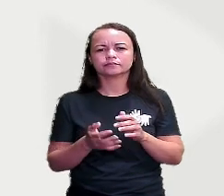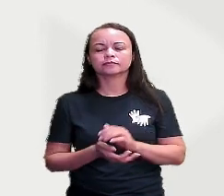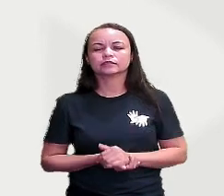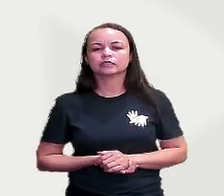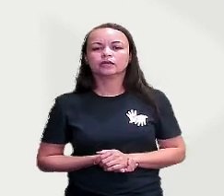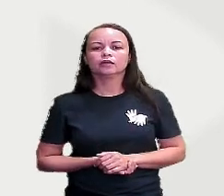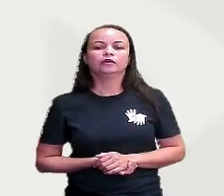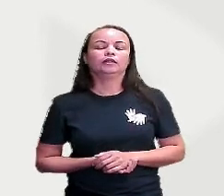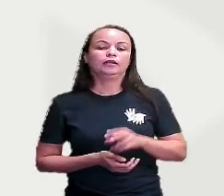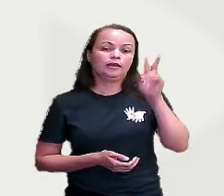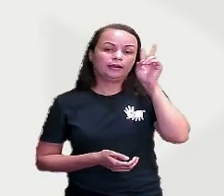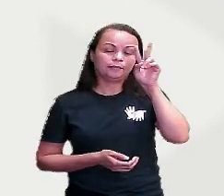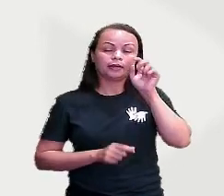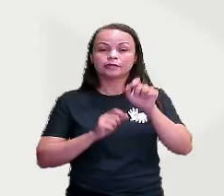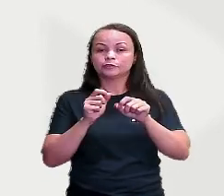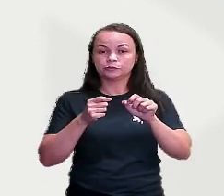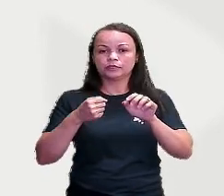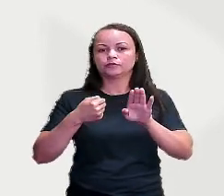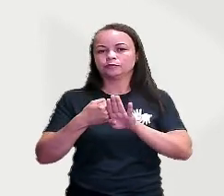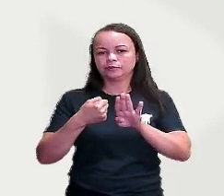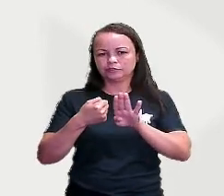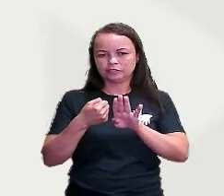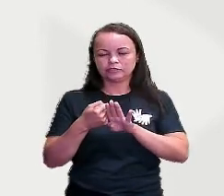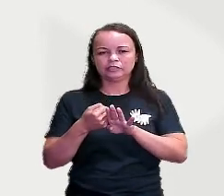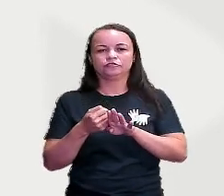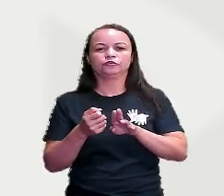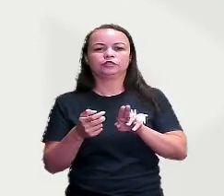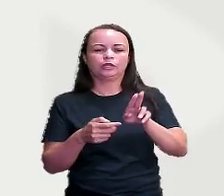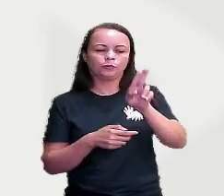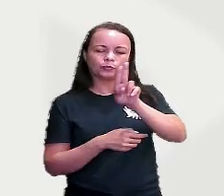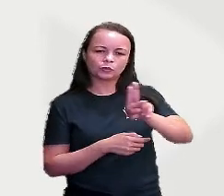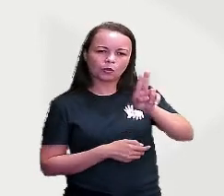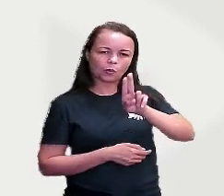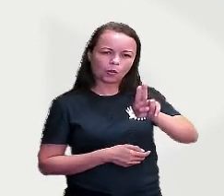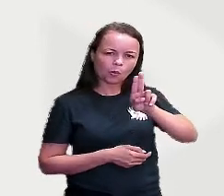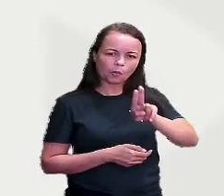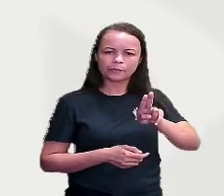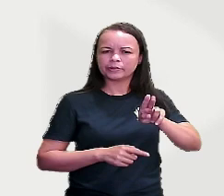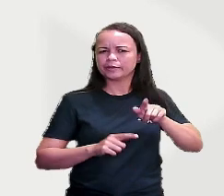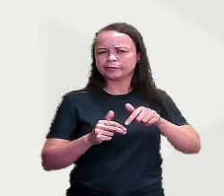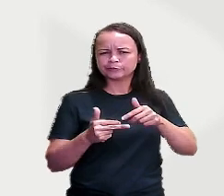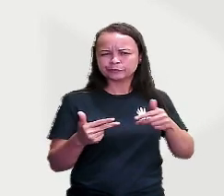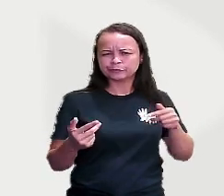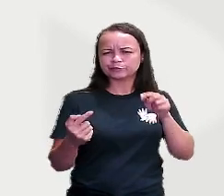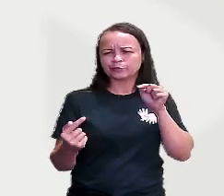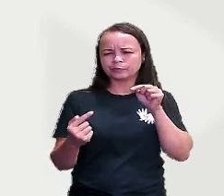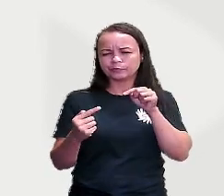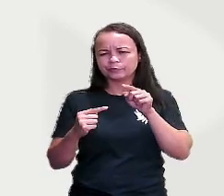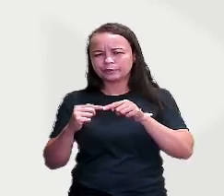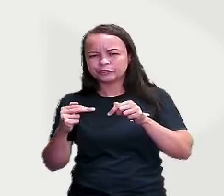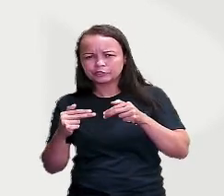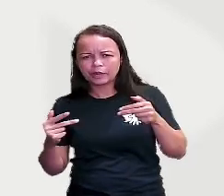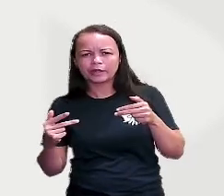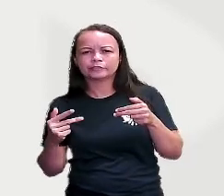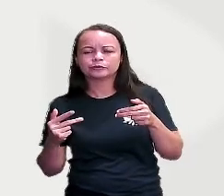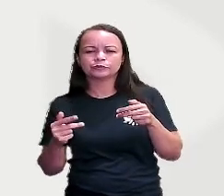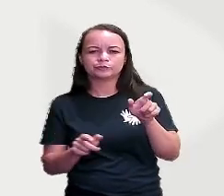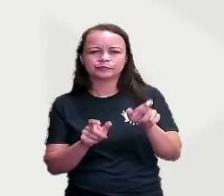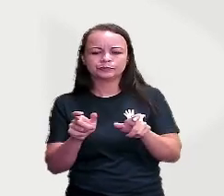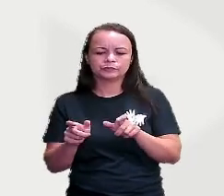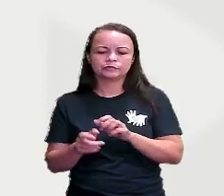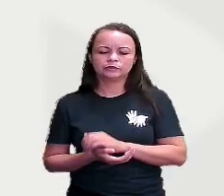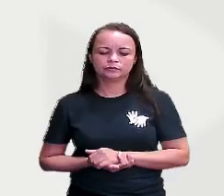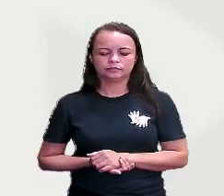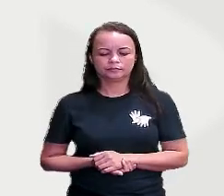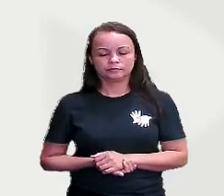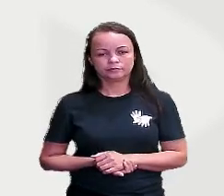então substantivo, né? São aquelas palavrinhas que vão nomear a dos seres, objetos. Então vamos ver aqui. Bom,